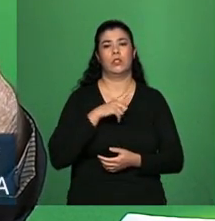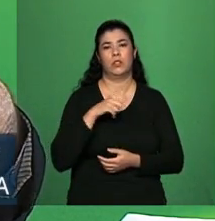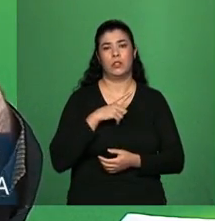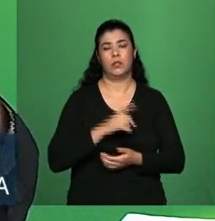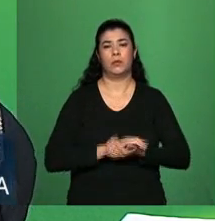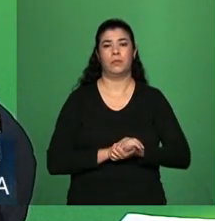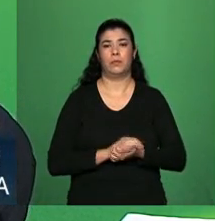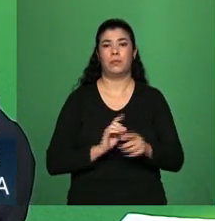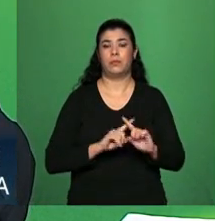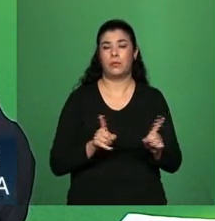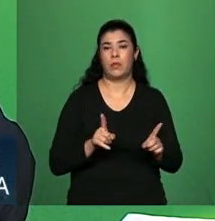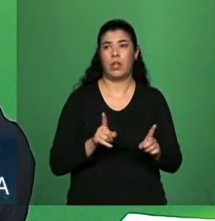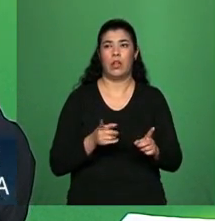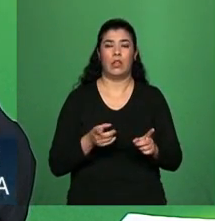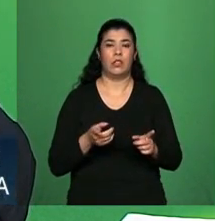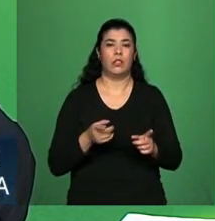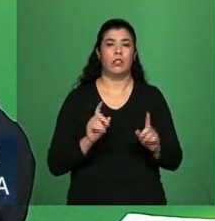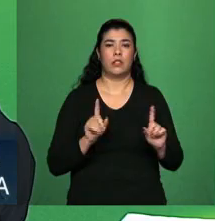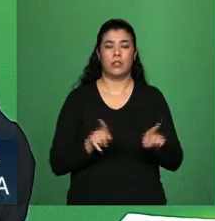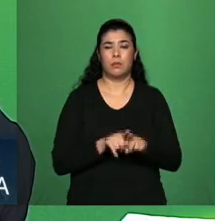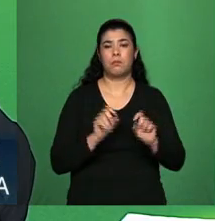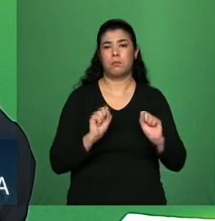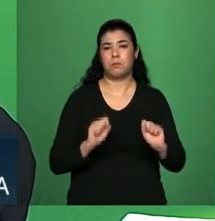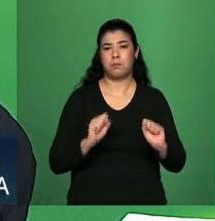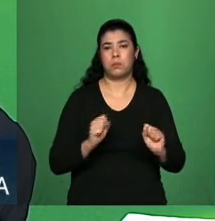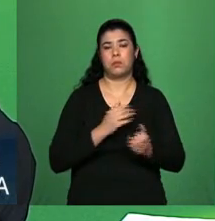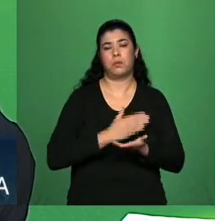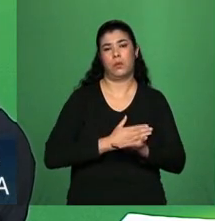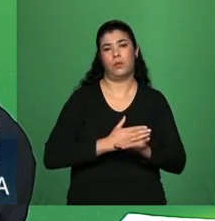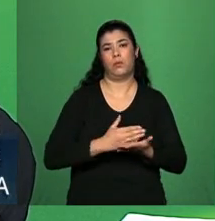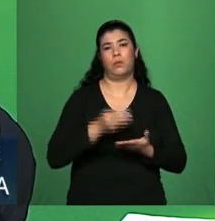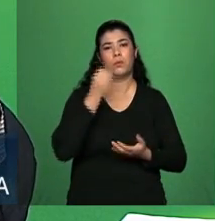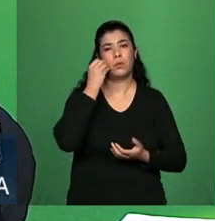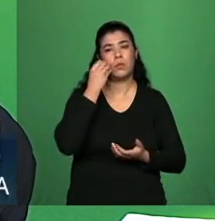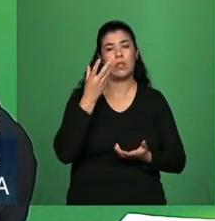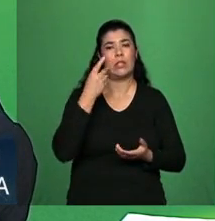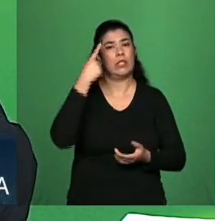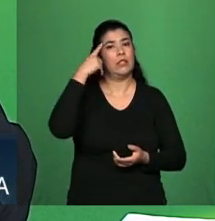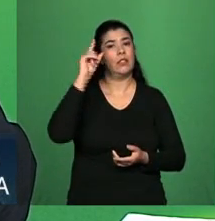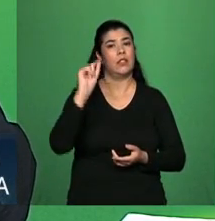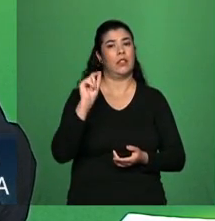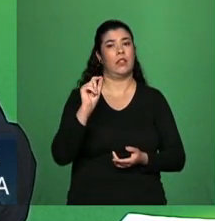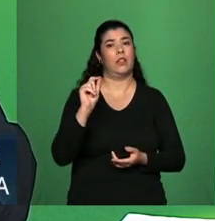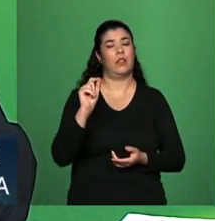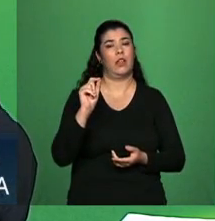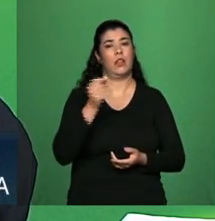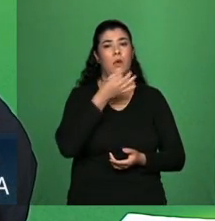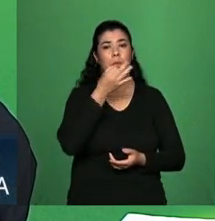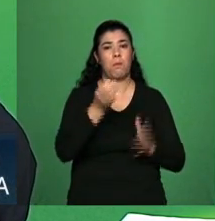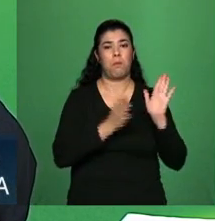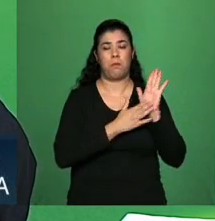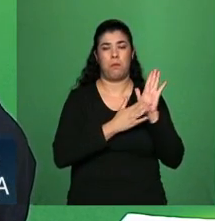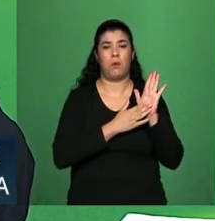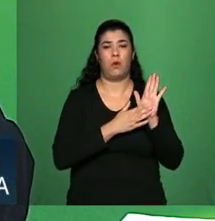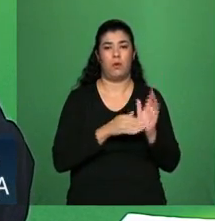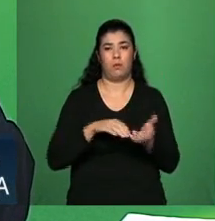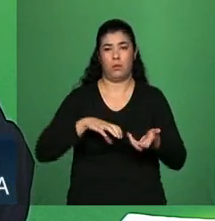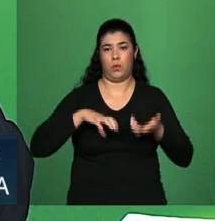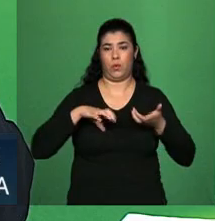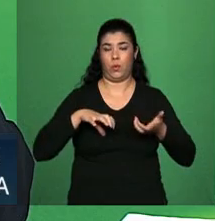gente estava. E, enfim, ela permite introduzir essa ideia que o Congresso trouxe de uma maneira